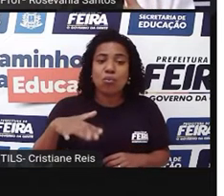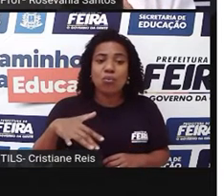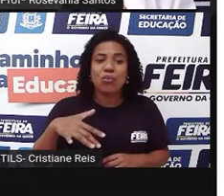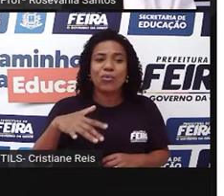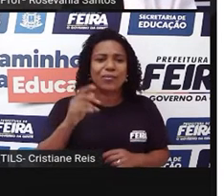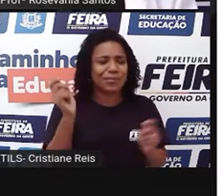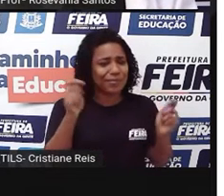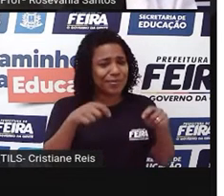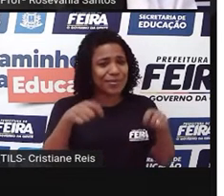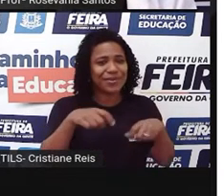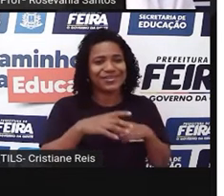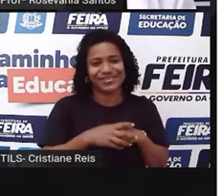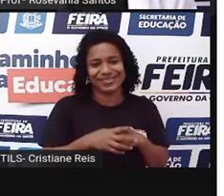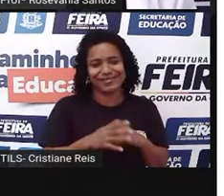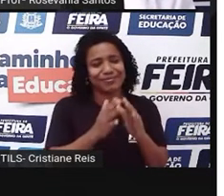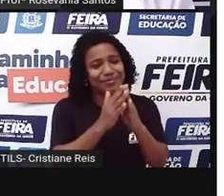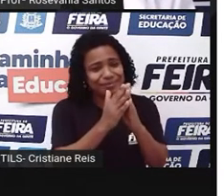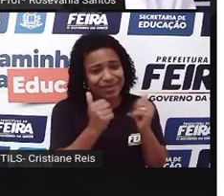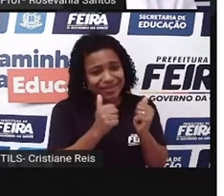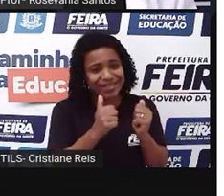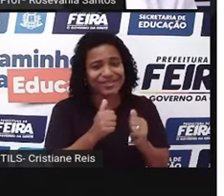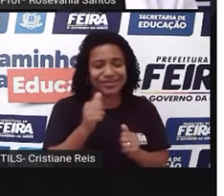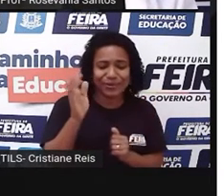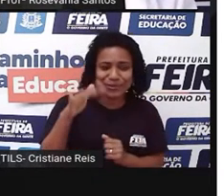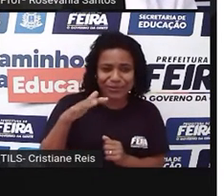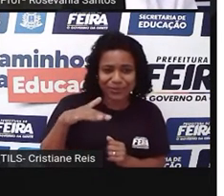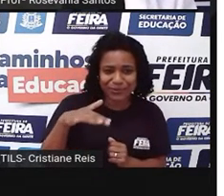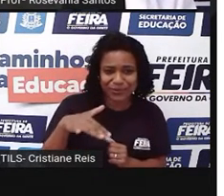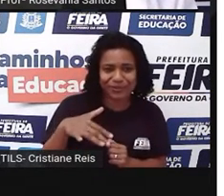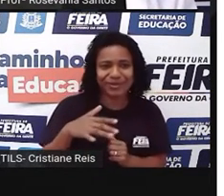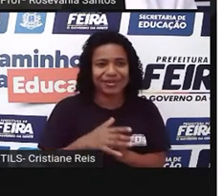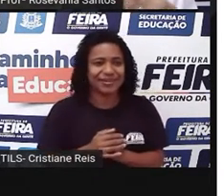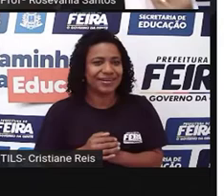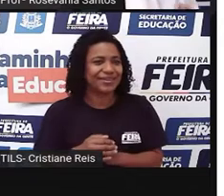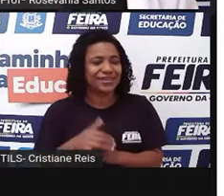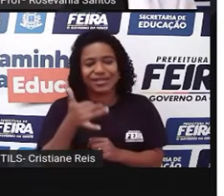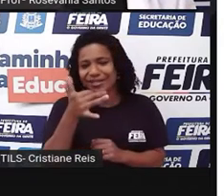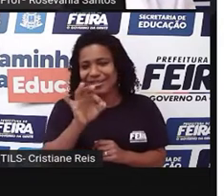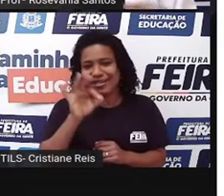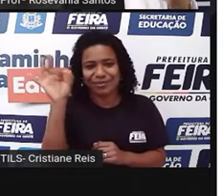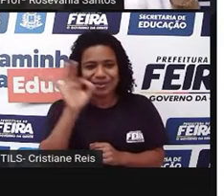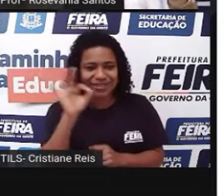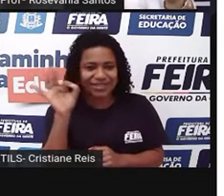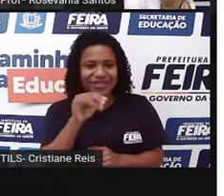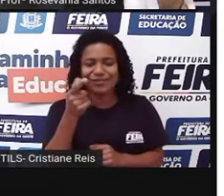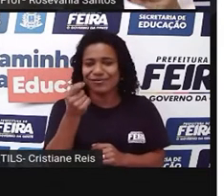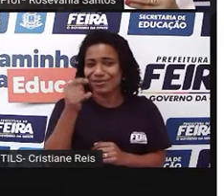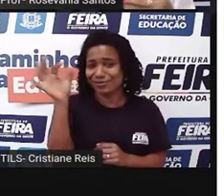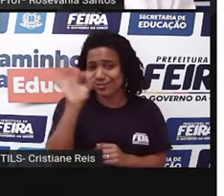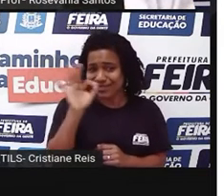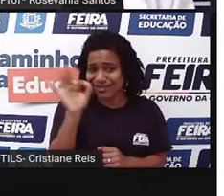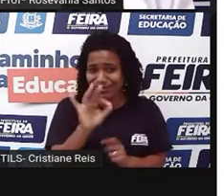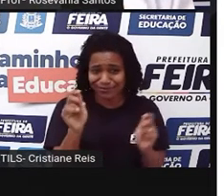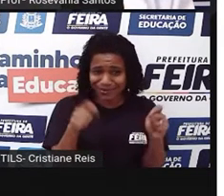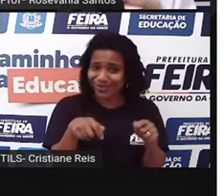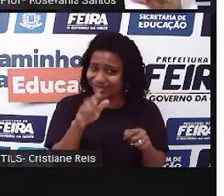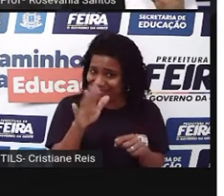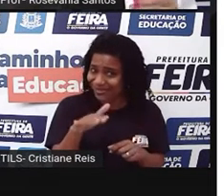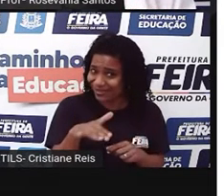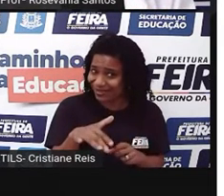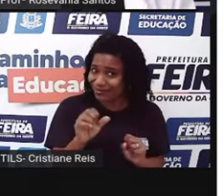pechincha, aí tem a quebra ali, né, de 10%, de 20%, sempre tem, né, uma